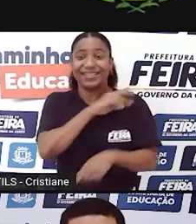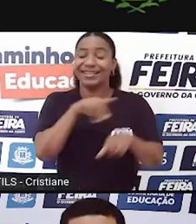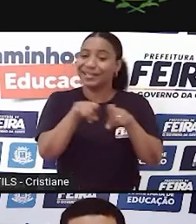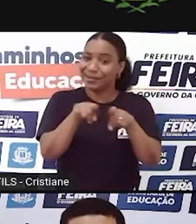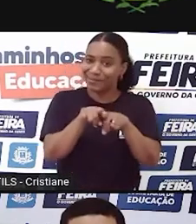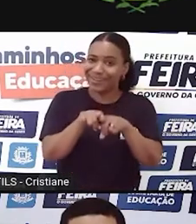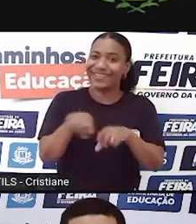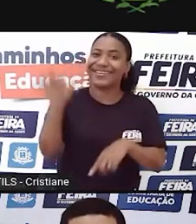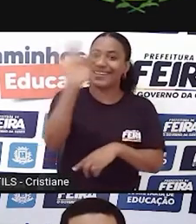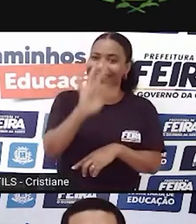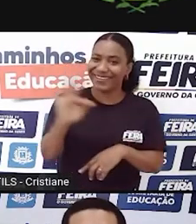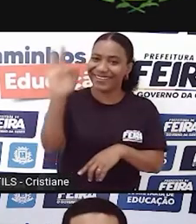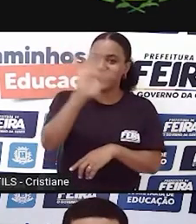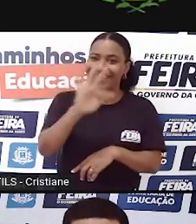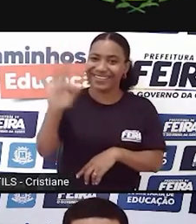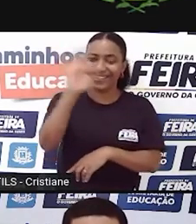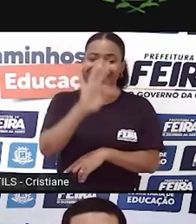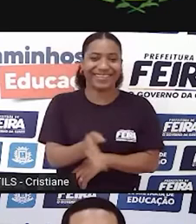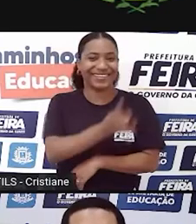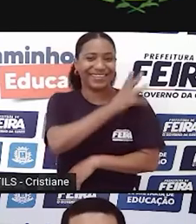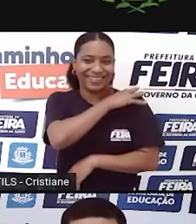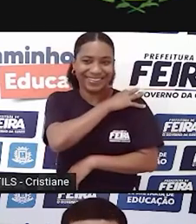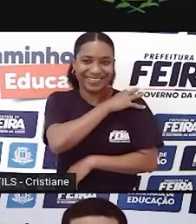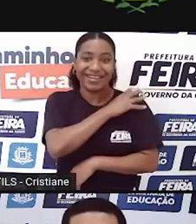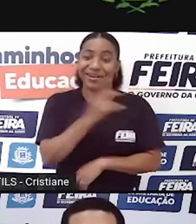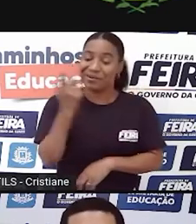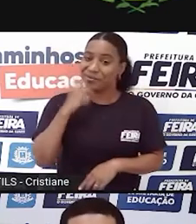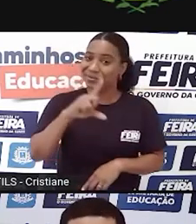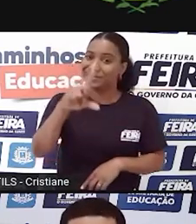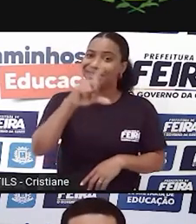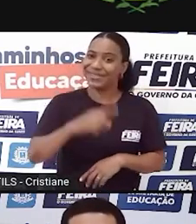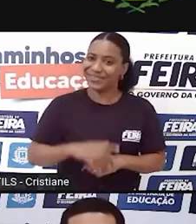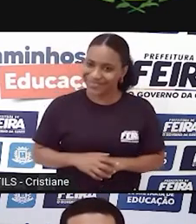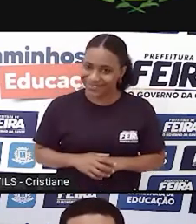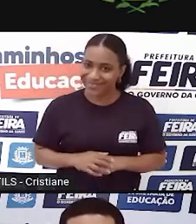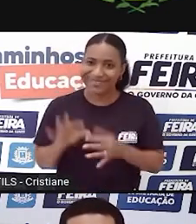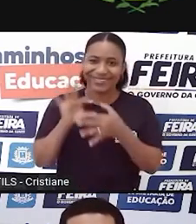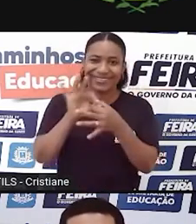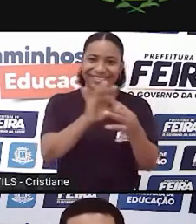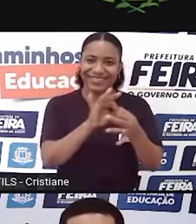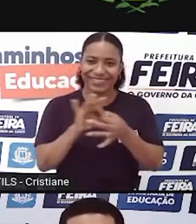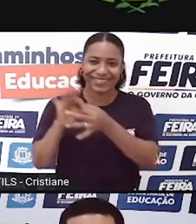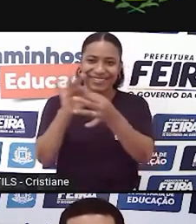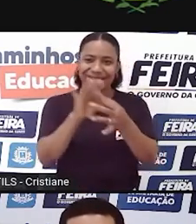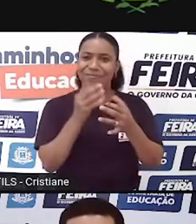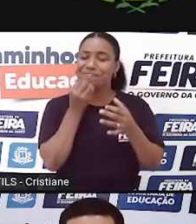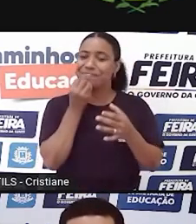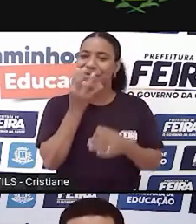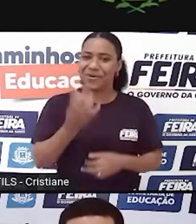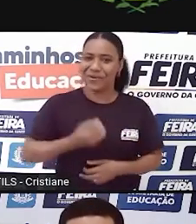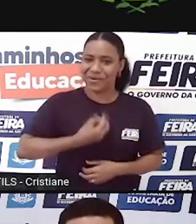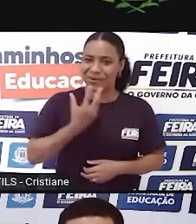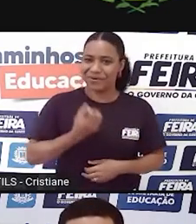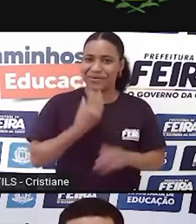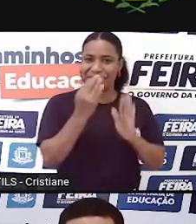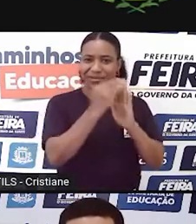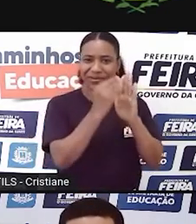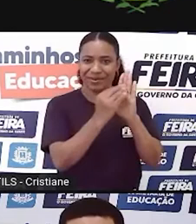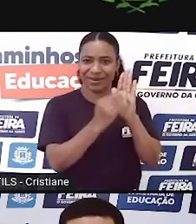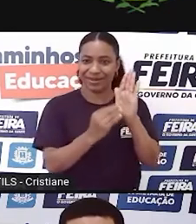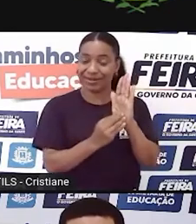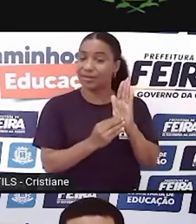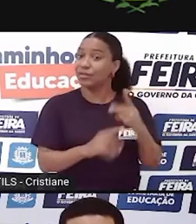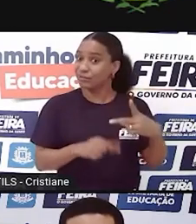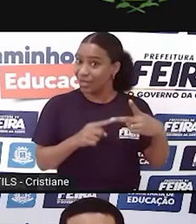que legal, eu consegui envolver os três ciclos, então foi muito legal. por sinal, já estamos com o segundo concurso aí,